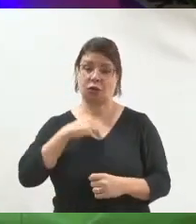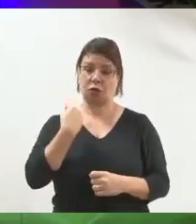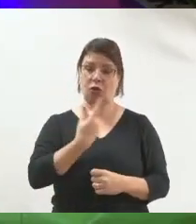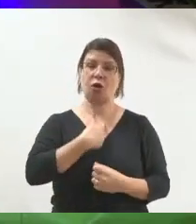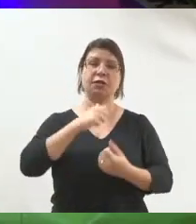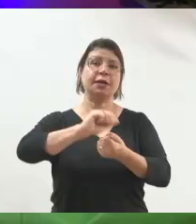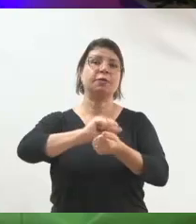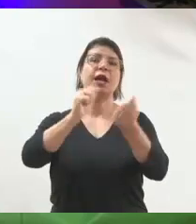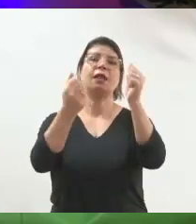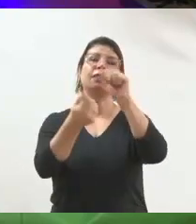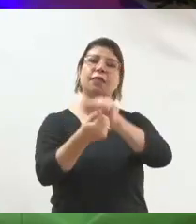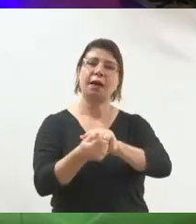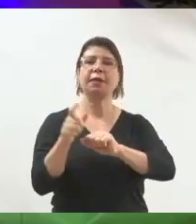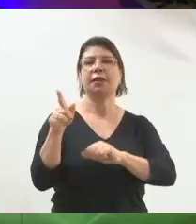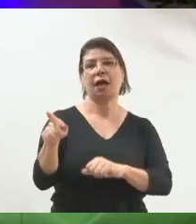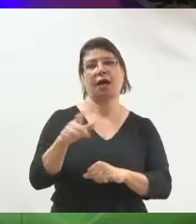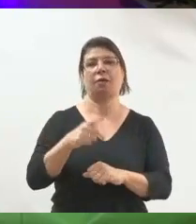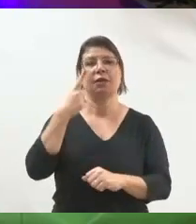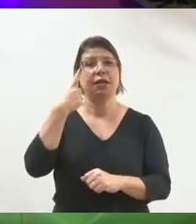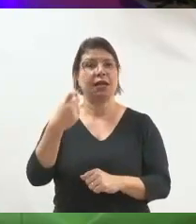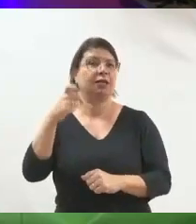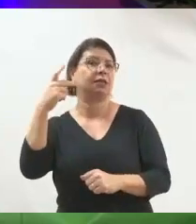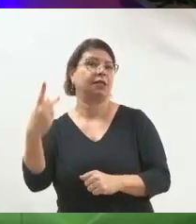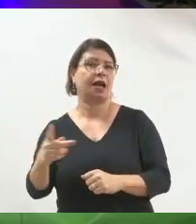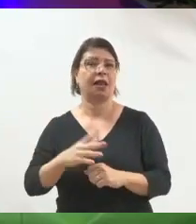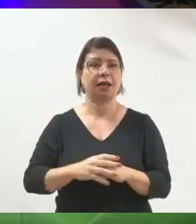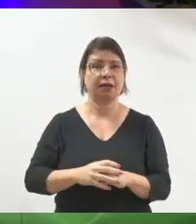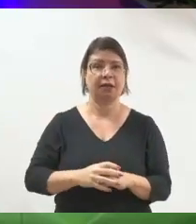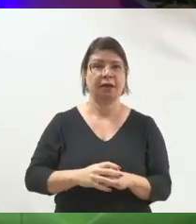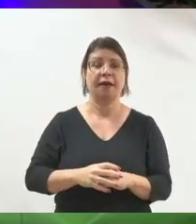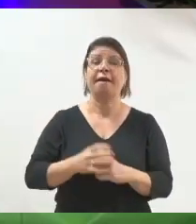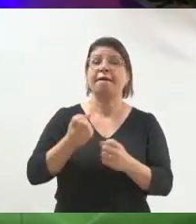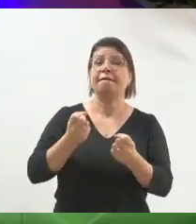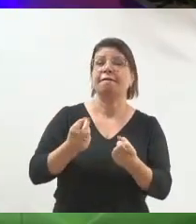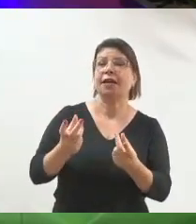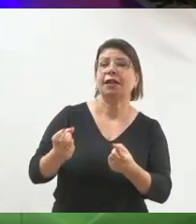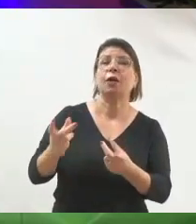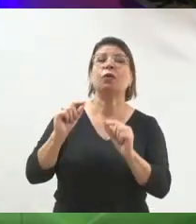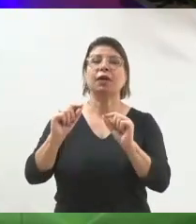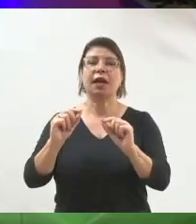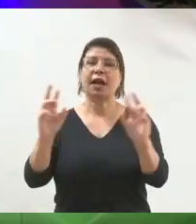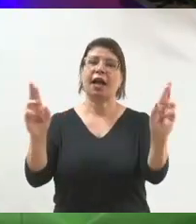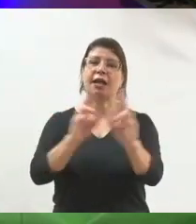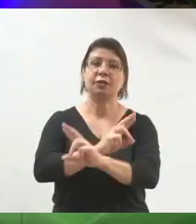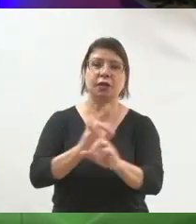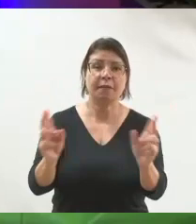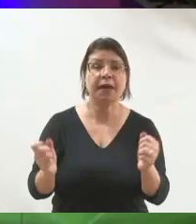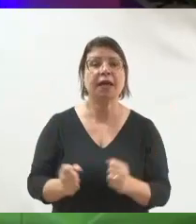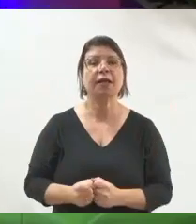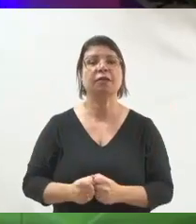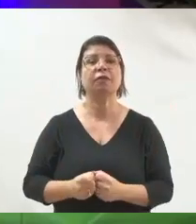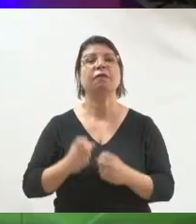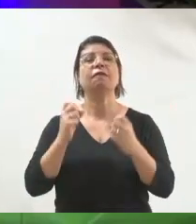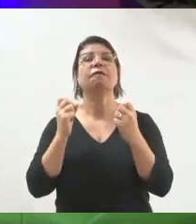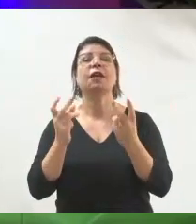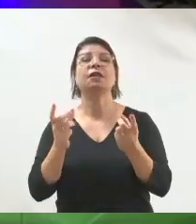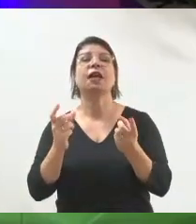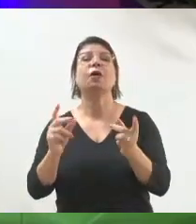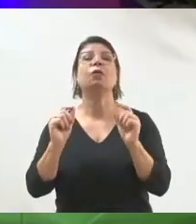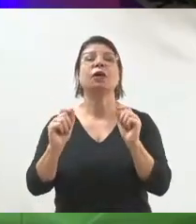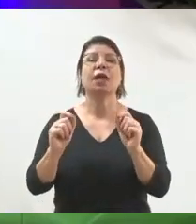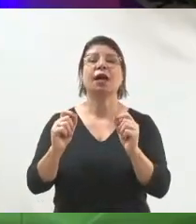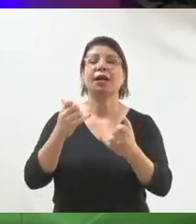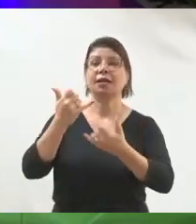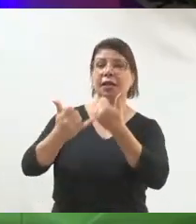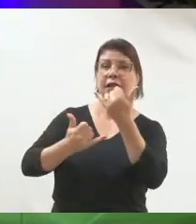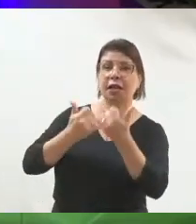não vendendo uma ideia, mas vendendo entretenimento e relacionamento. Então, dá para vender